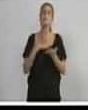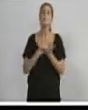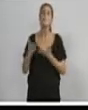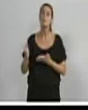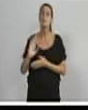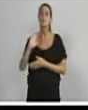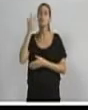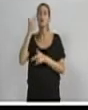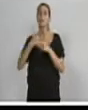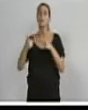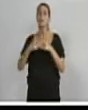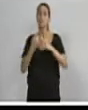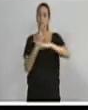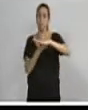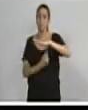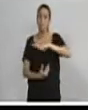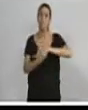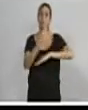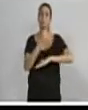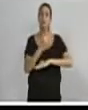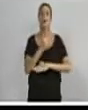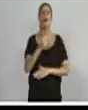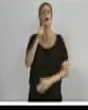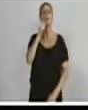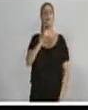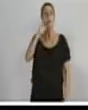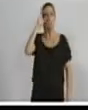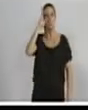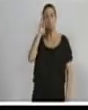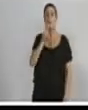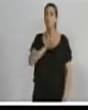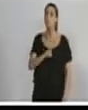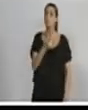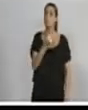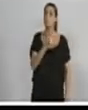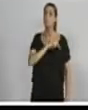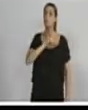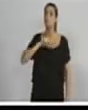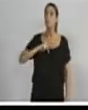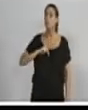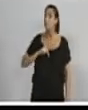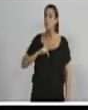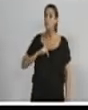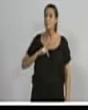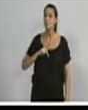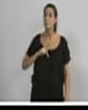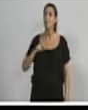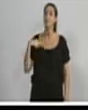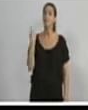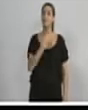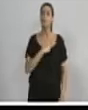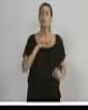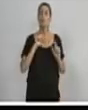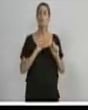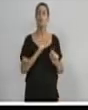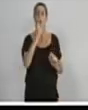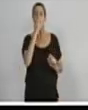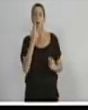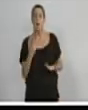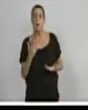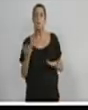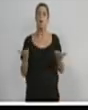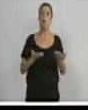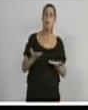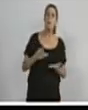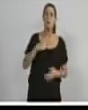promovidas e pagas com dinheiro público. E todo mundo fica à mercê do fácil discurso promovido